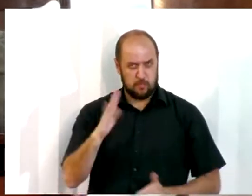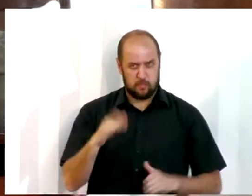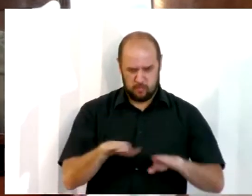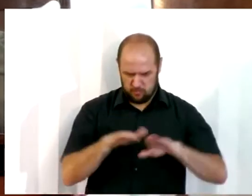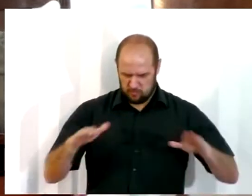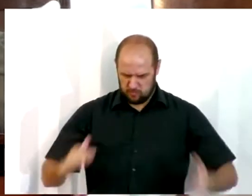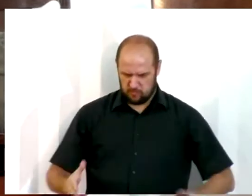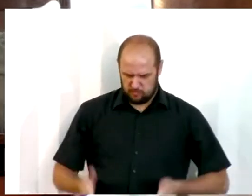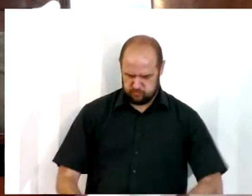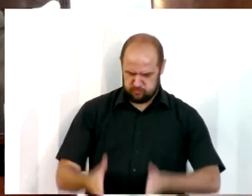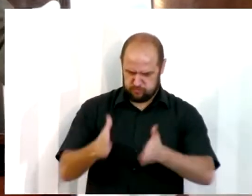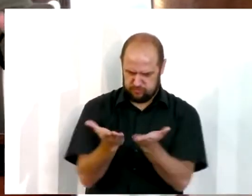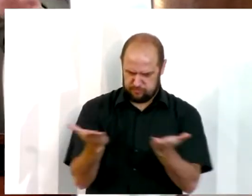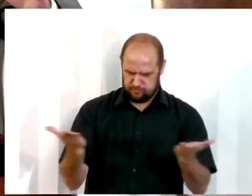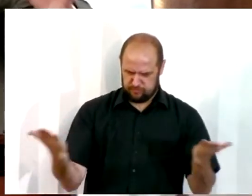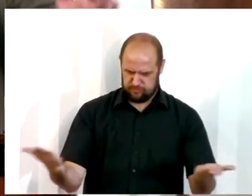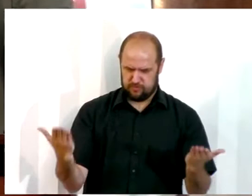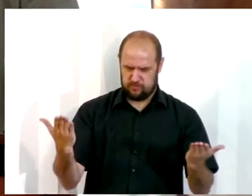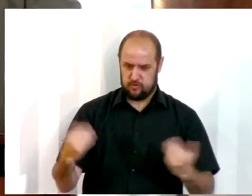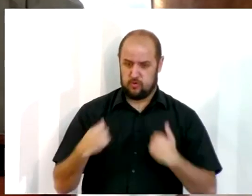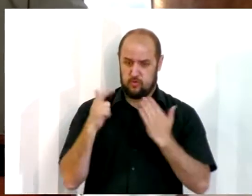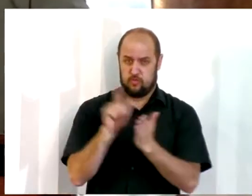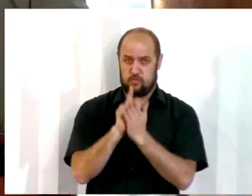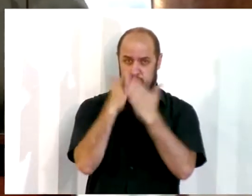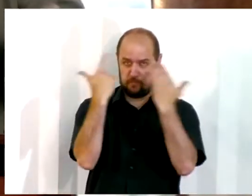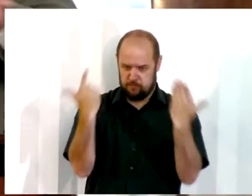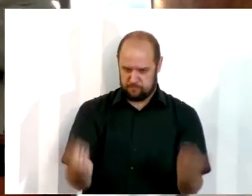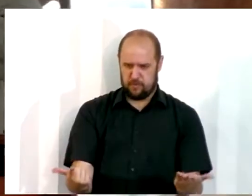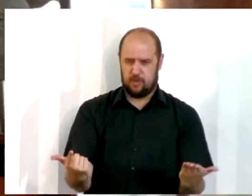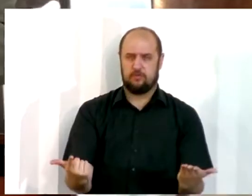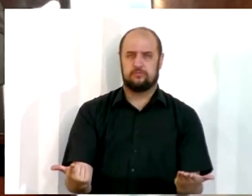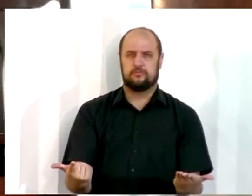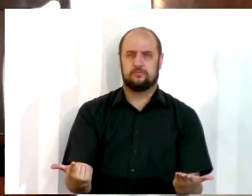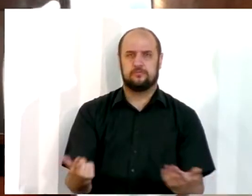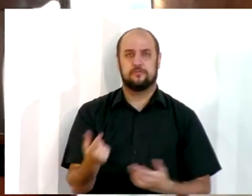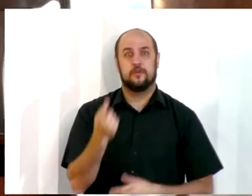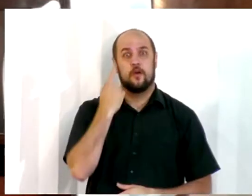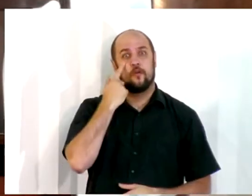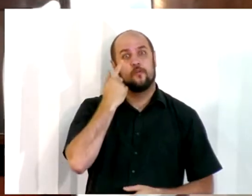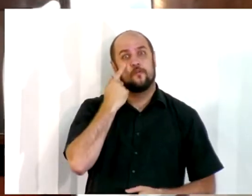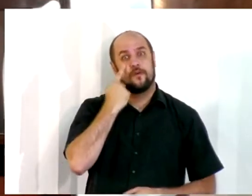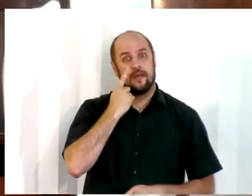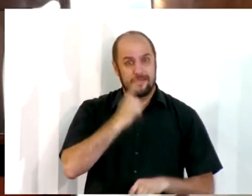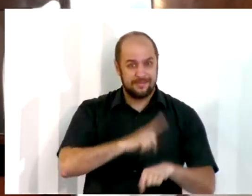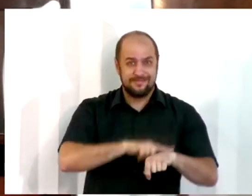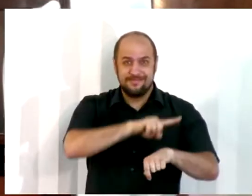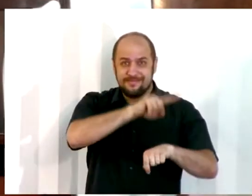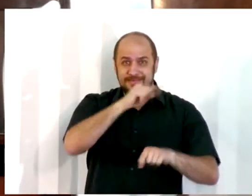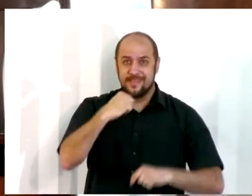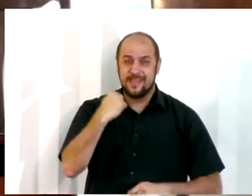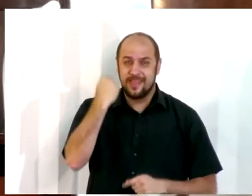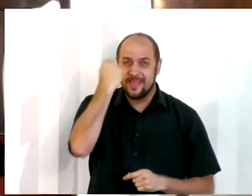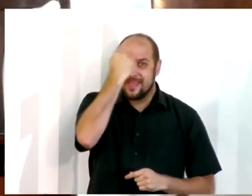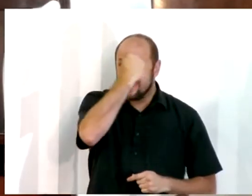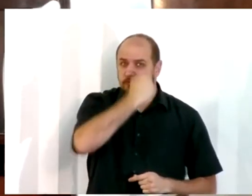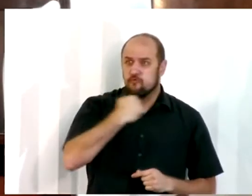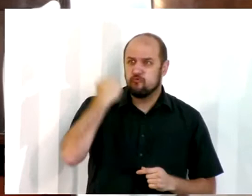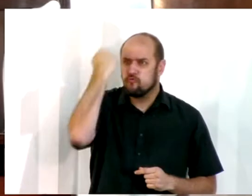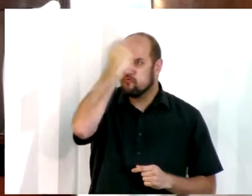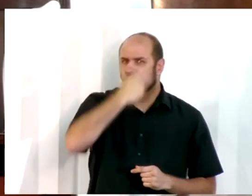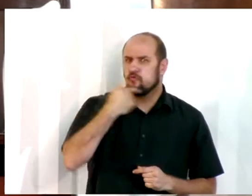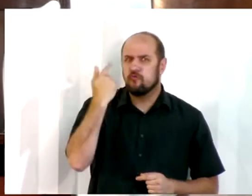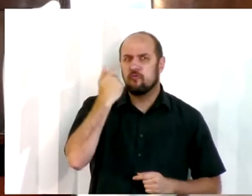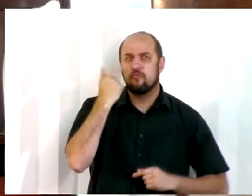palavra diante da praça que está fronteira à porta das águas. Mas olha quanto tempo durou esse período de estudo da palavra de Deus.